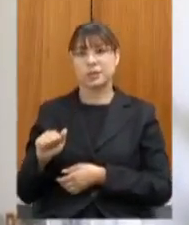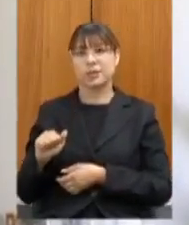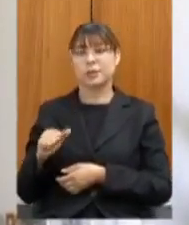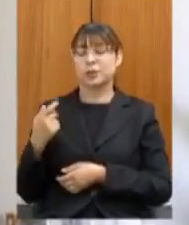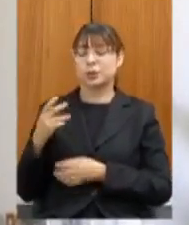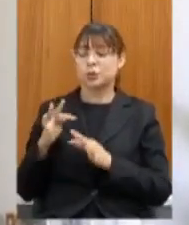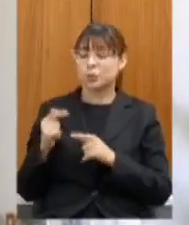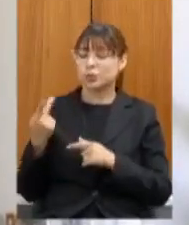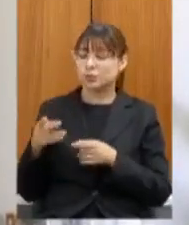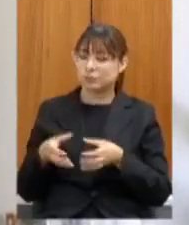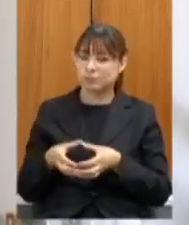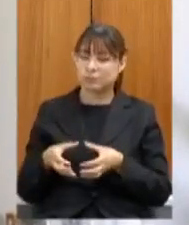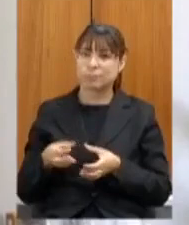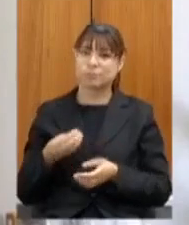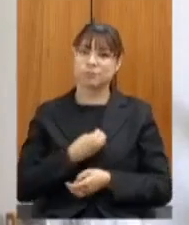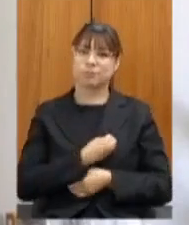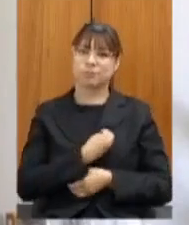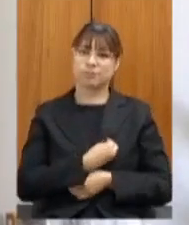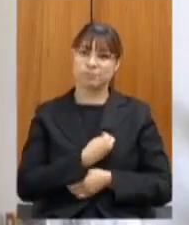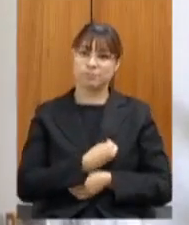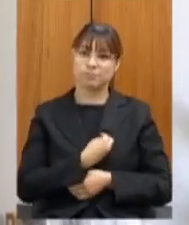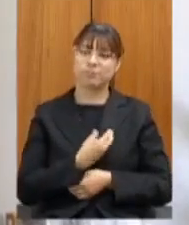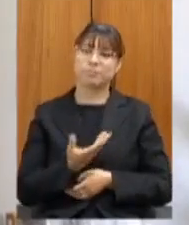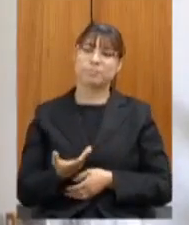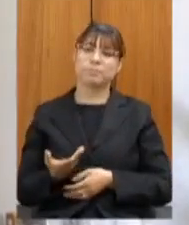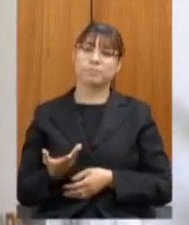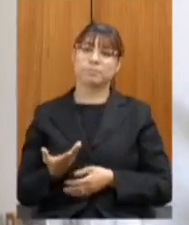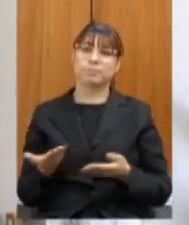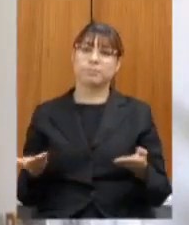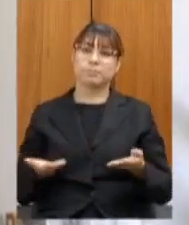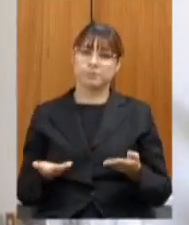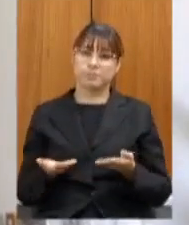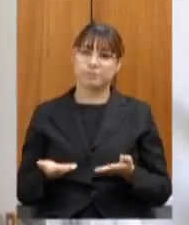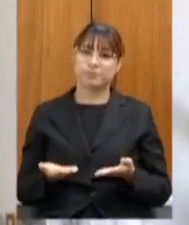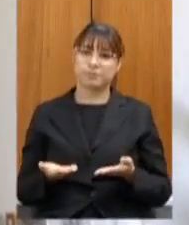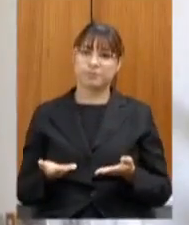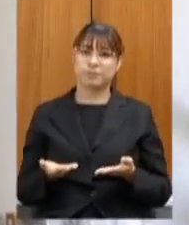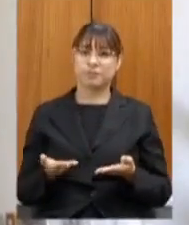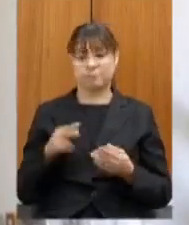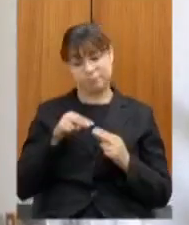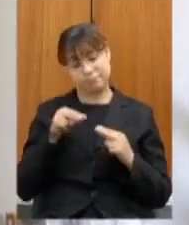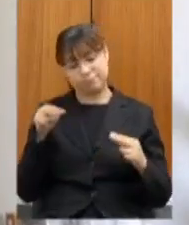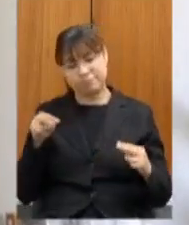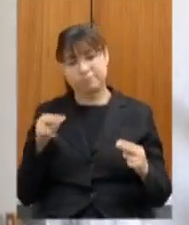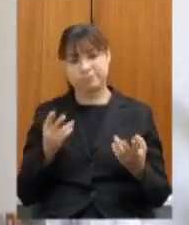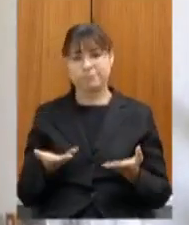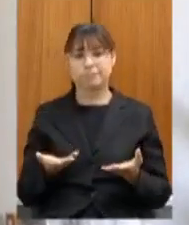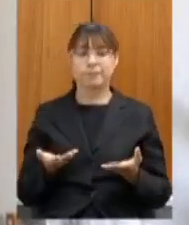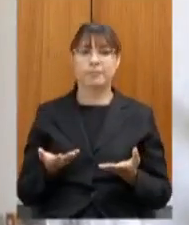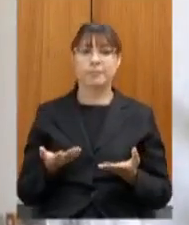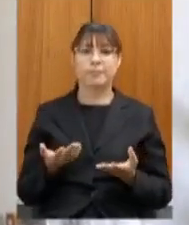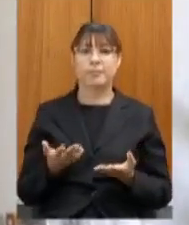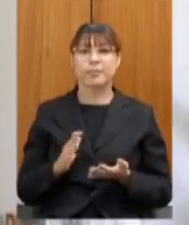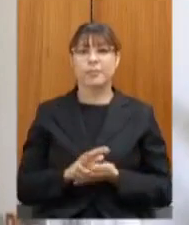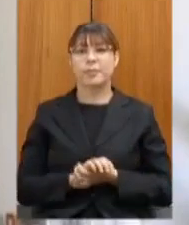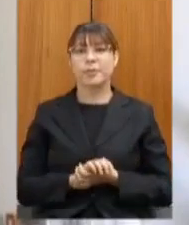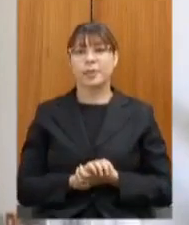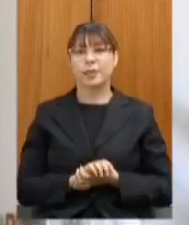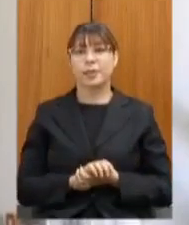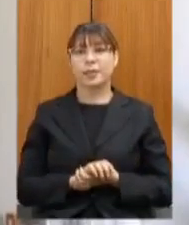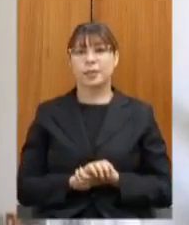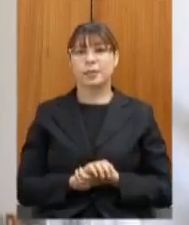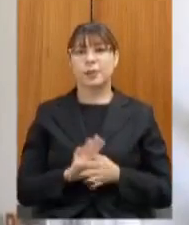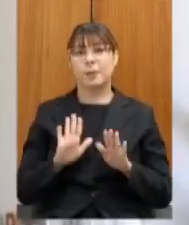equipe dela que está participando hoje conosco embora de forma remota acho que na